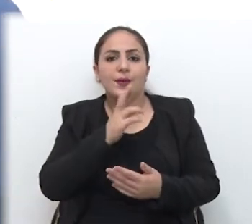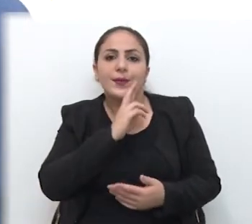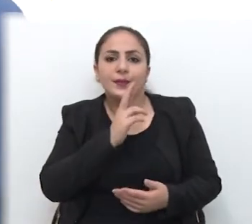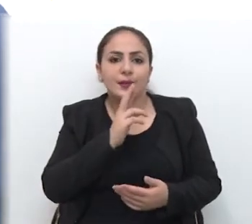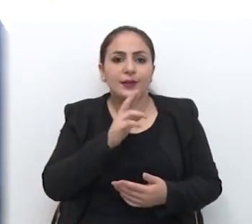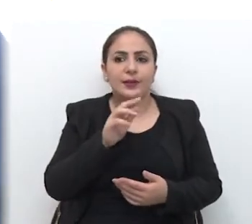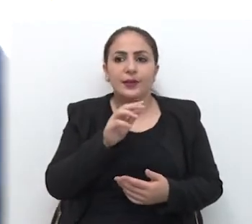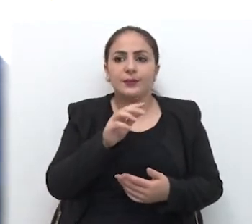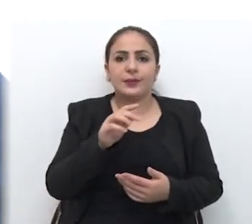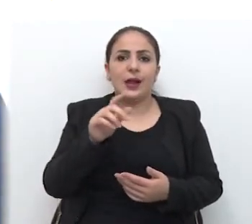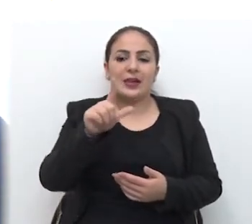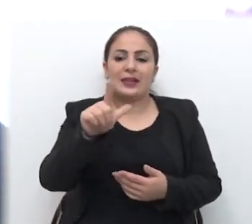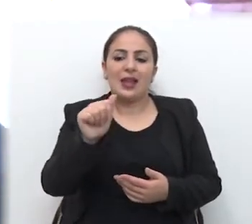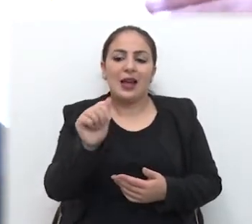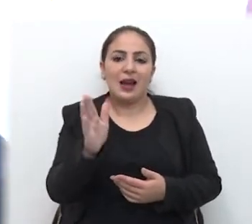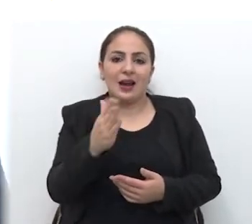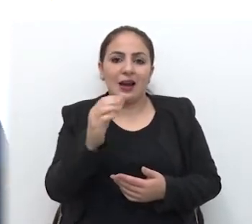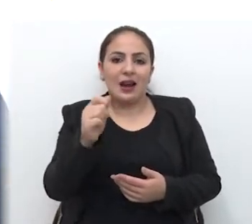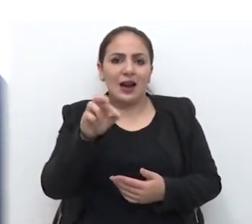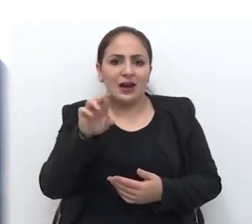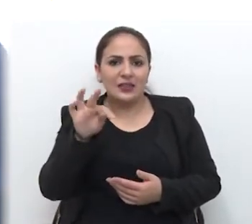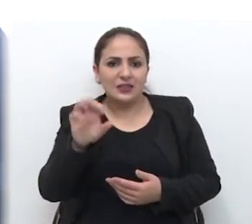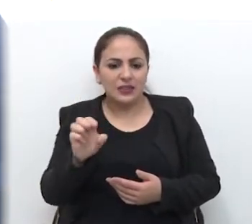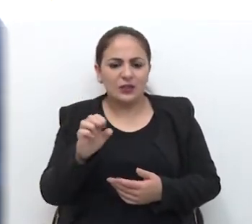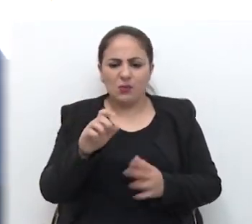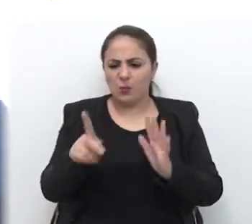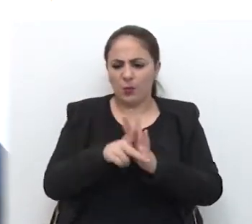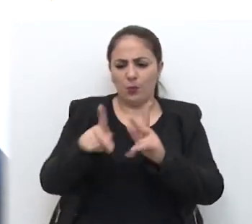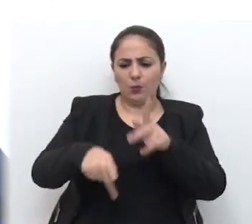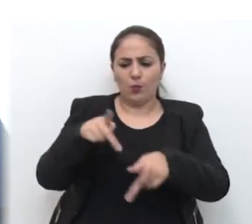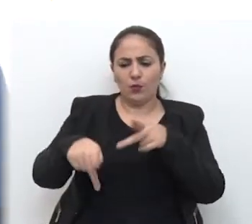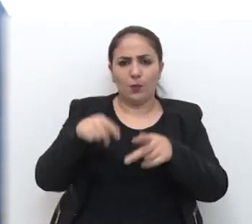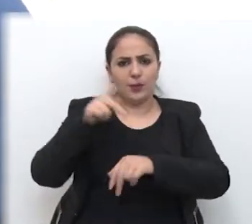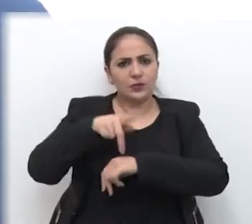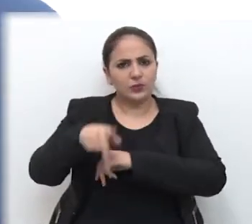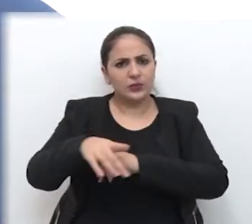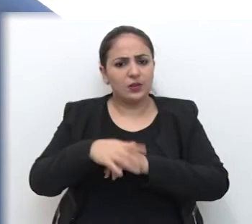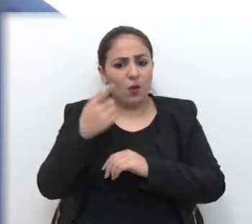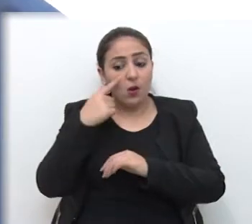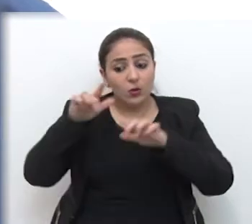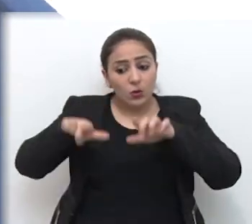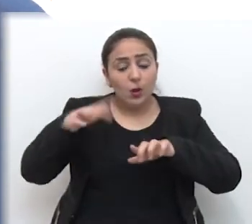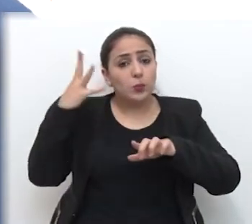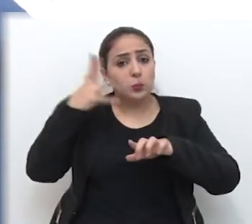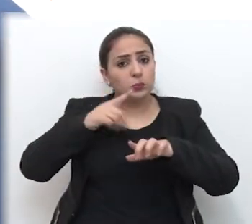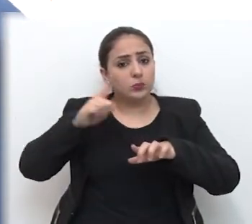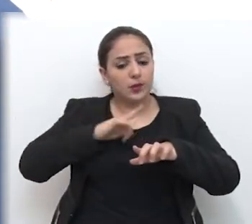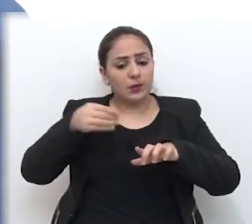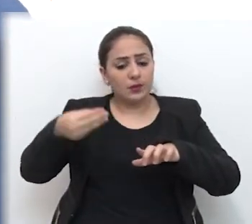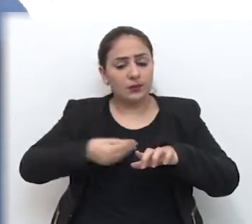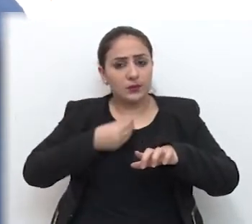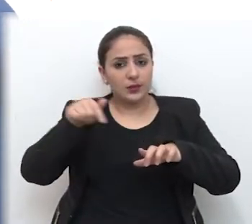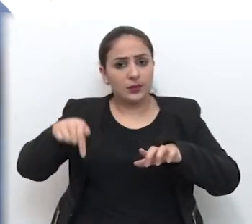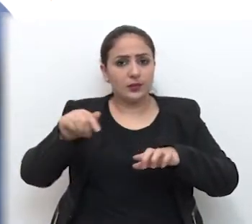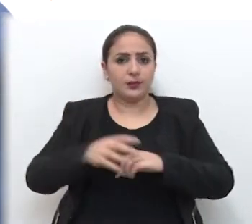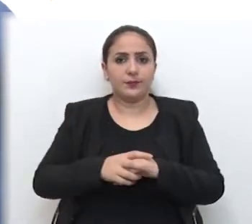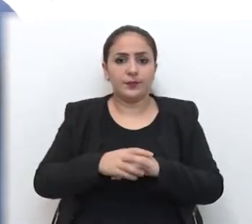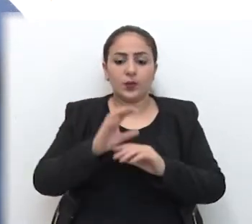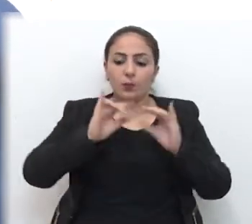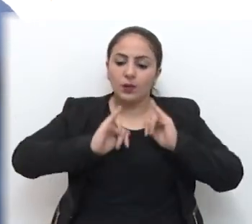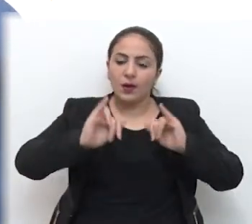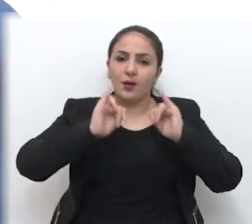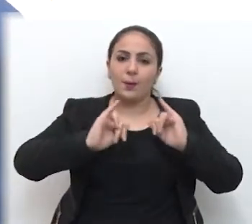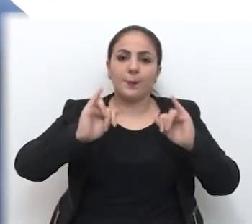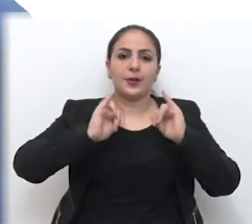situação em que não é para o povo passo-fundense. Olha que espaço bonito que nós temos aqui. Então, uma campanha